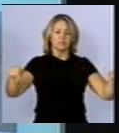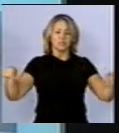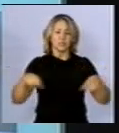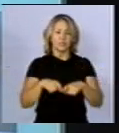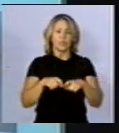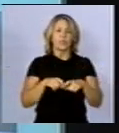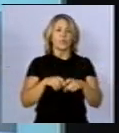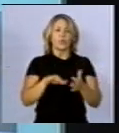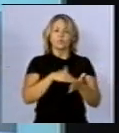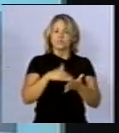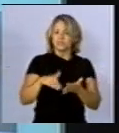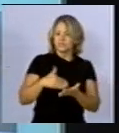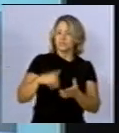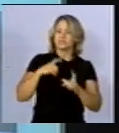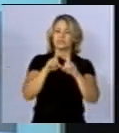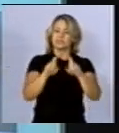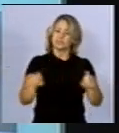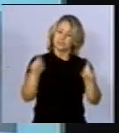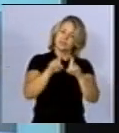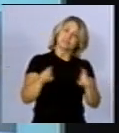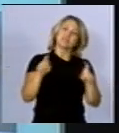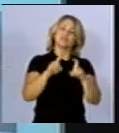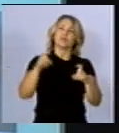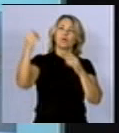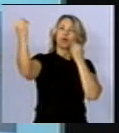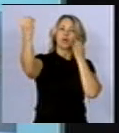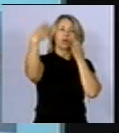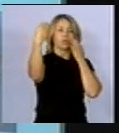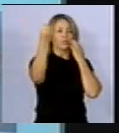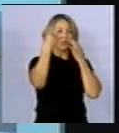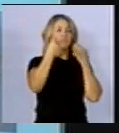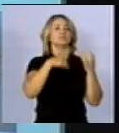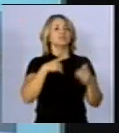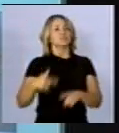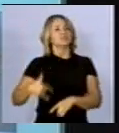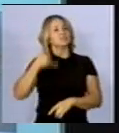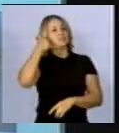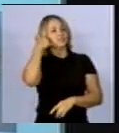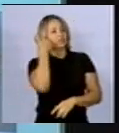ambiente similar a esse, onde há computadores, edição de iluminação, transmissão sem fio,